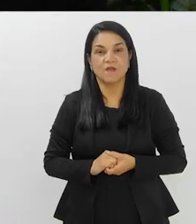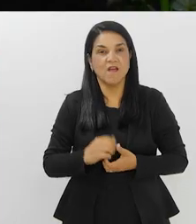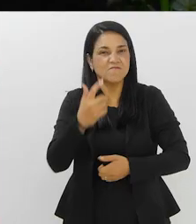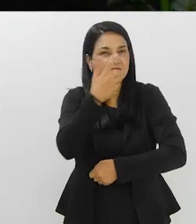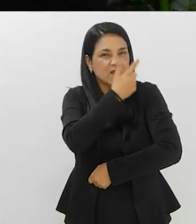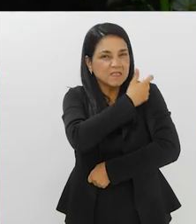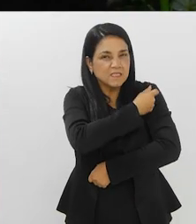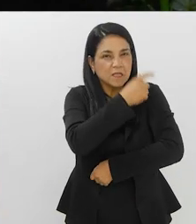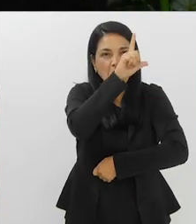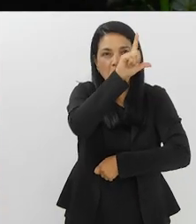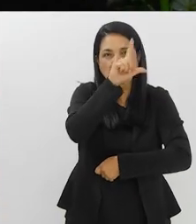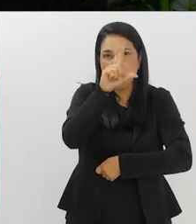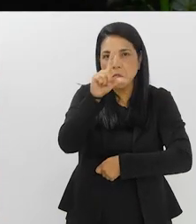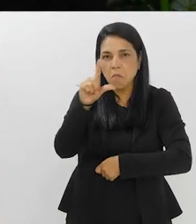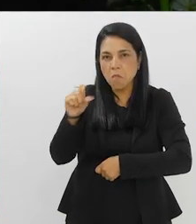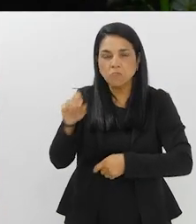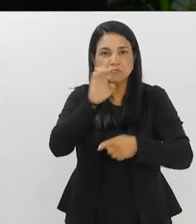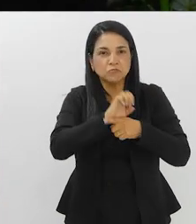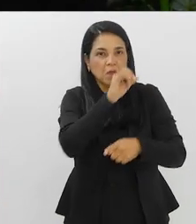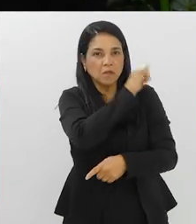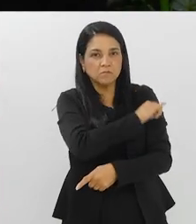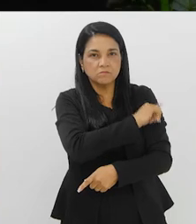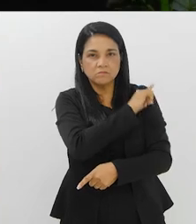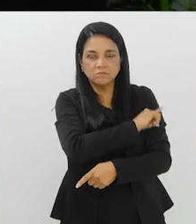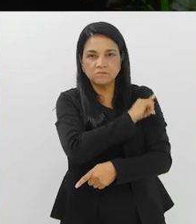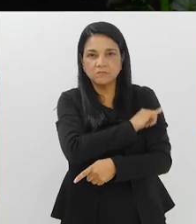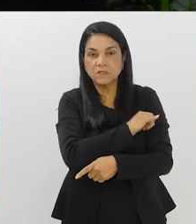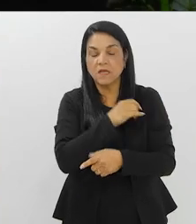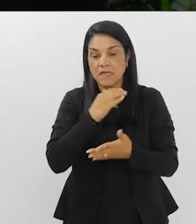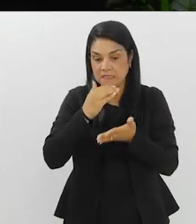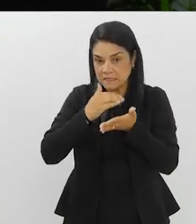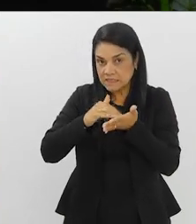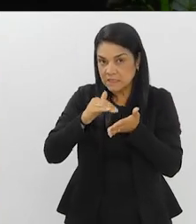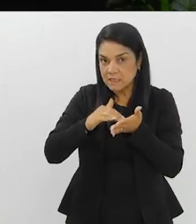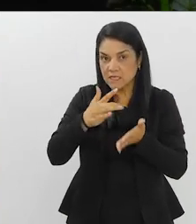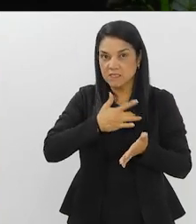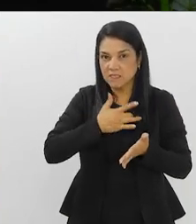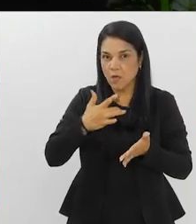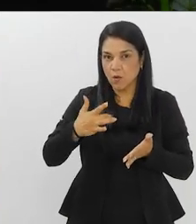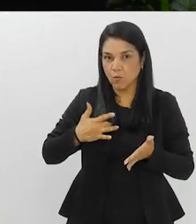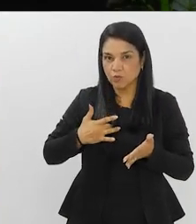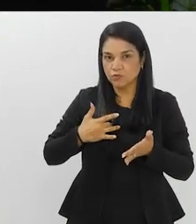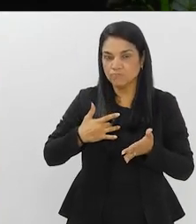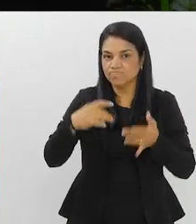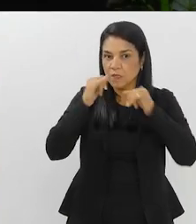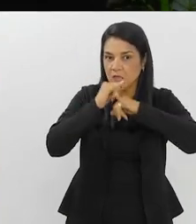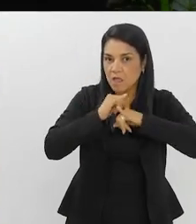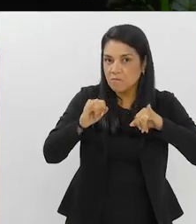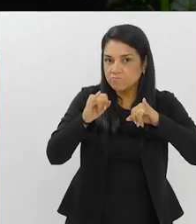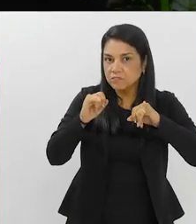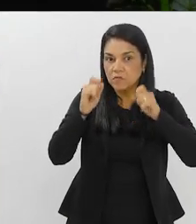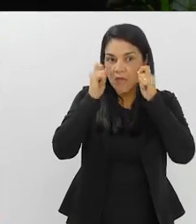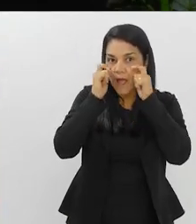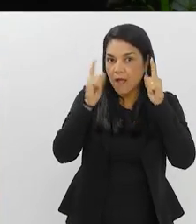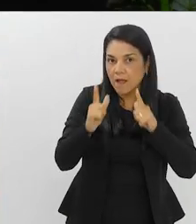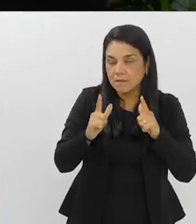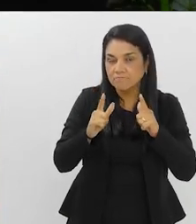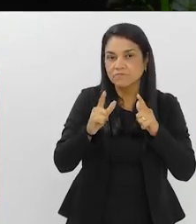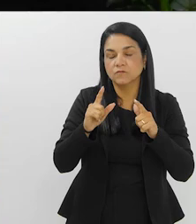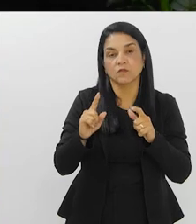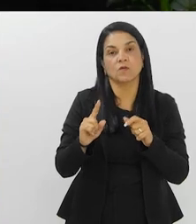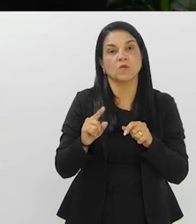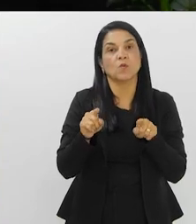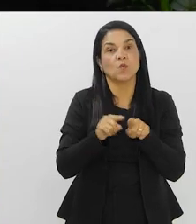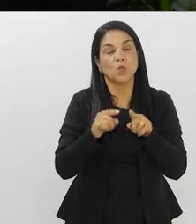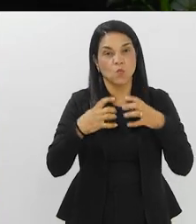A baixa cobertura vacinal contra a gripe no Rio de Janeiro levou a Secretaria Estadual de Saúde a emitir um alerta. E este